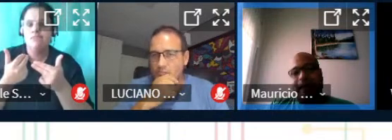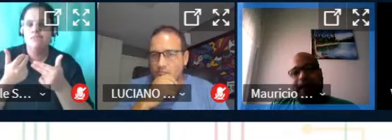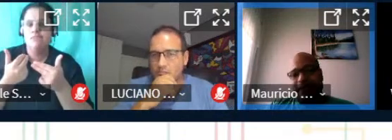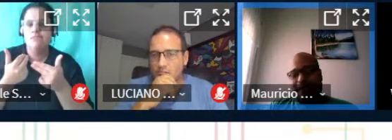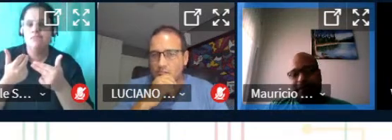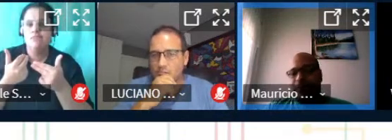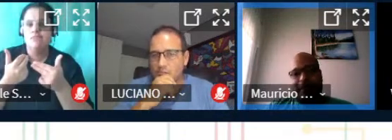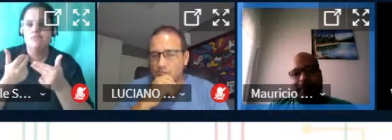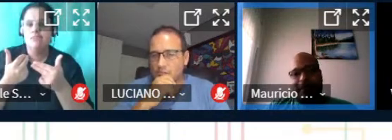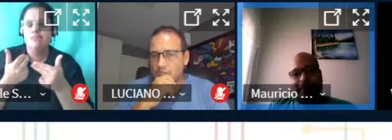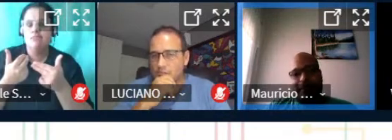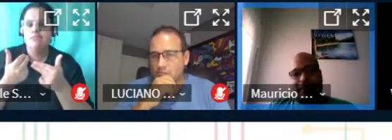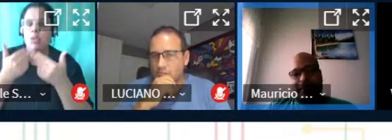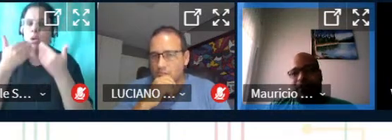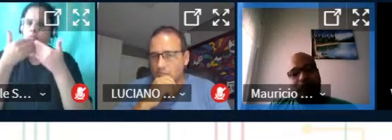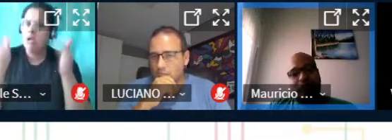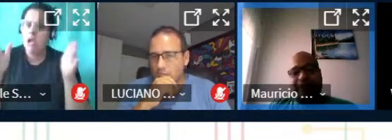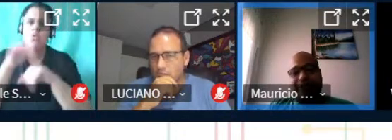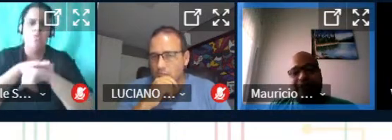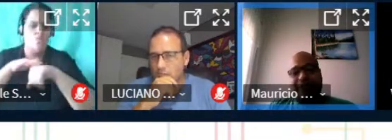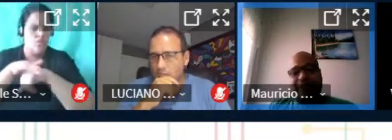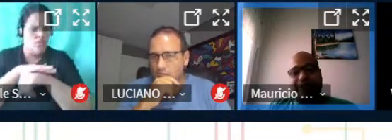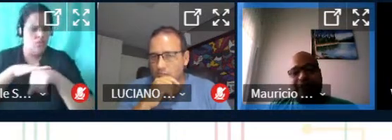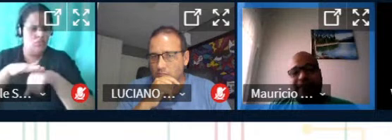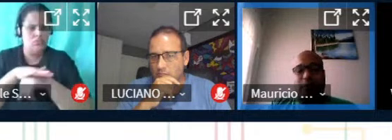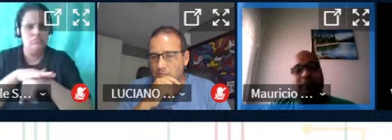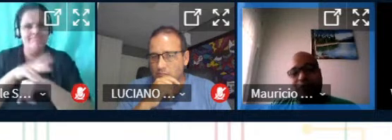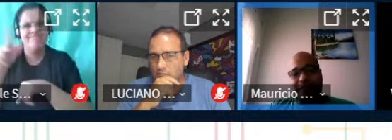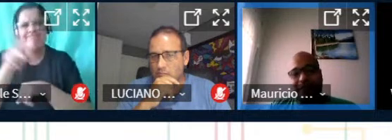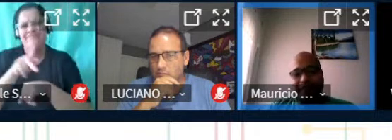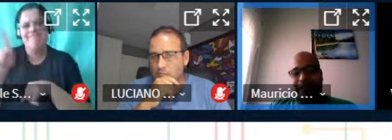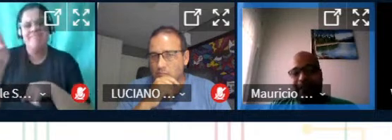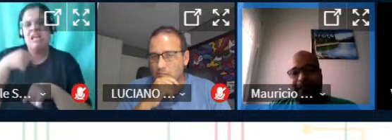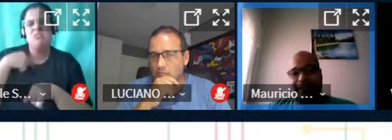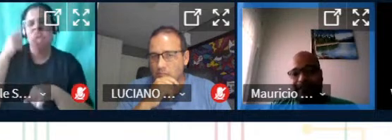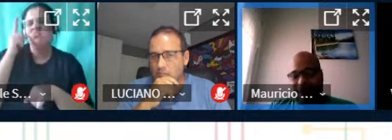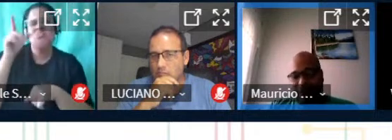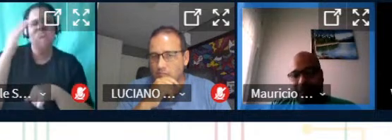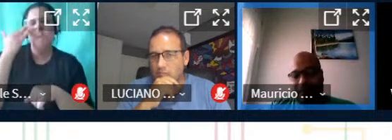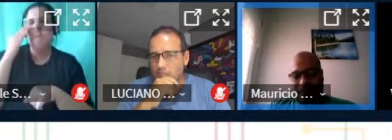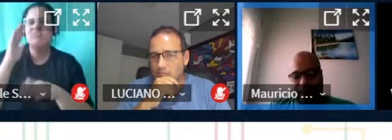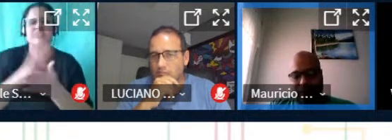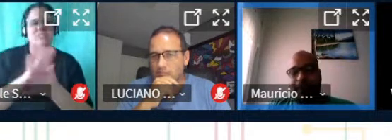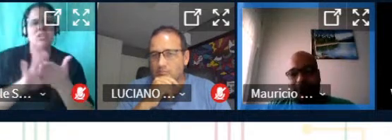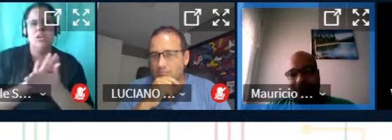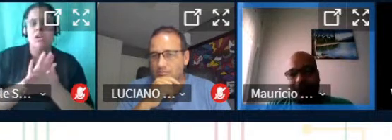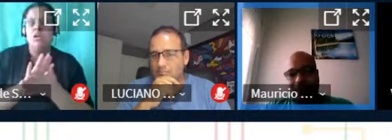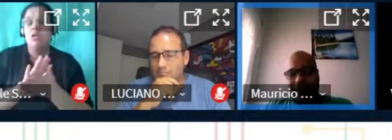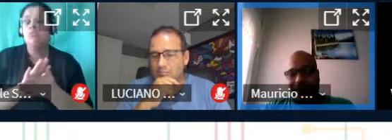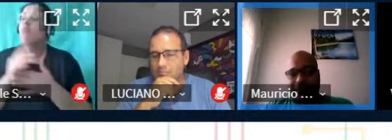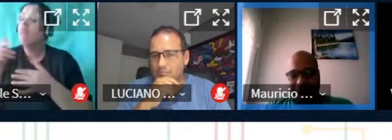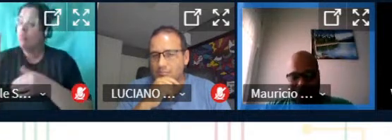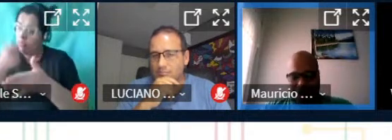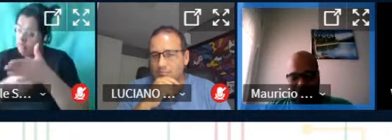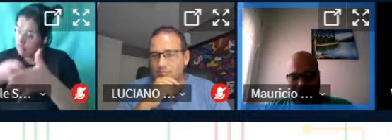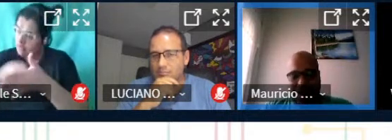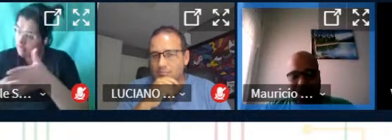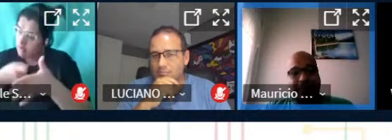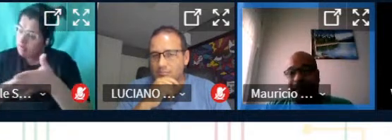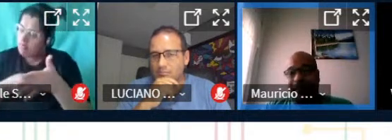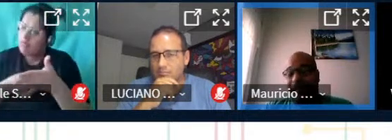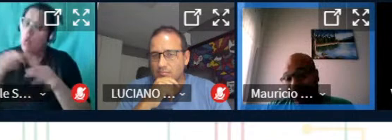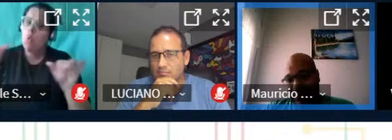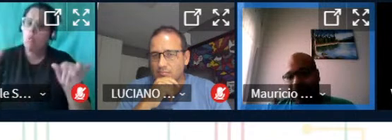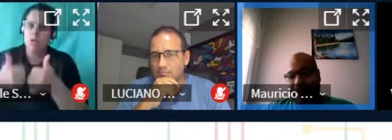um jogo bem aberto a gente conversa bem aberto que eles dizem bapos professor isso aí é nada não consegui entender nada eu tô beleza vamos acertar para que não consiga ter uma